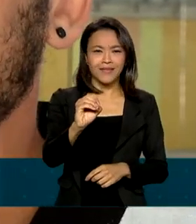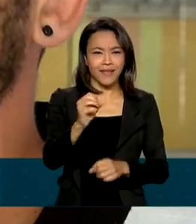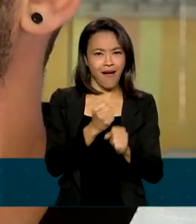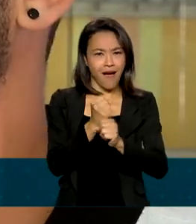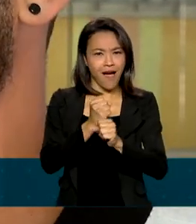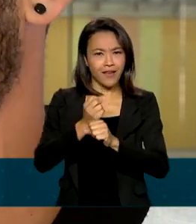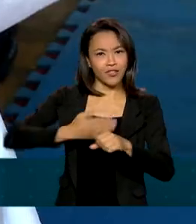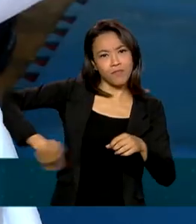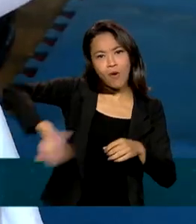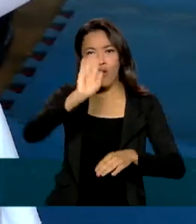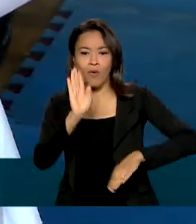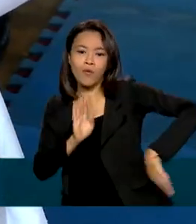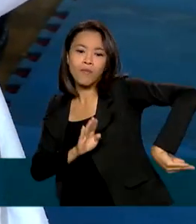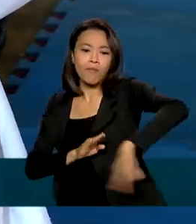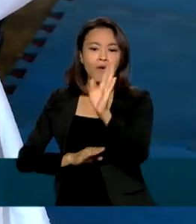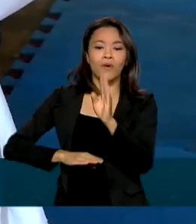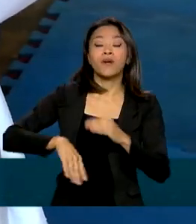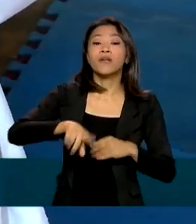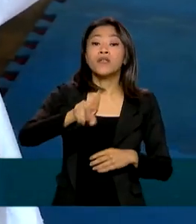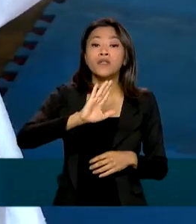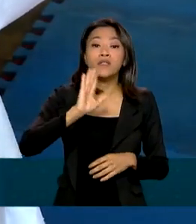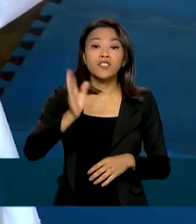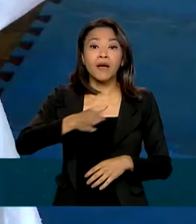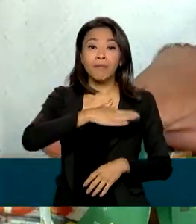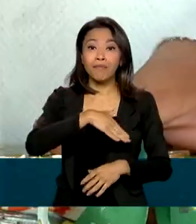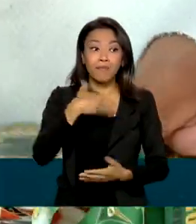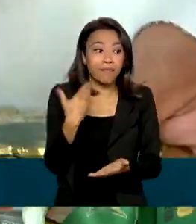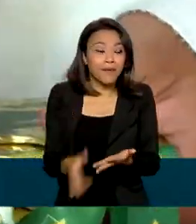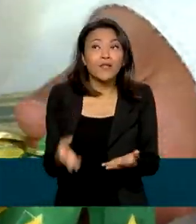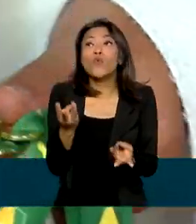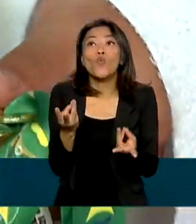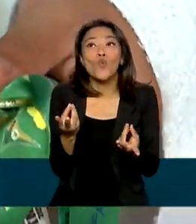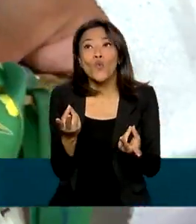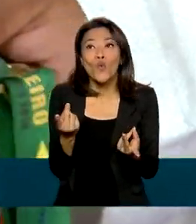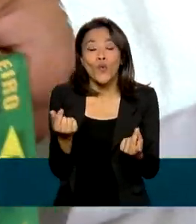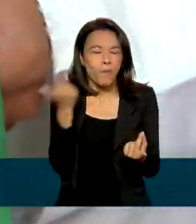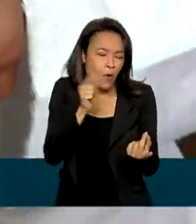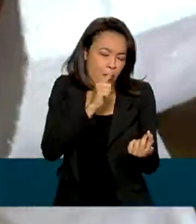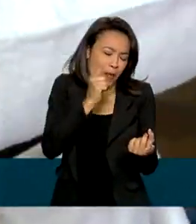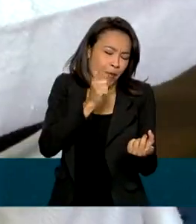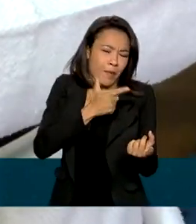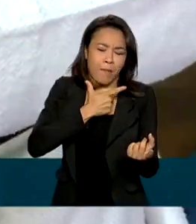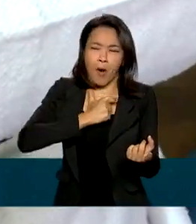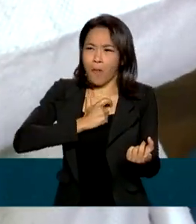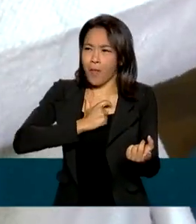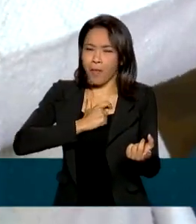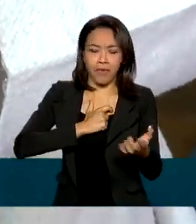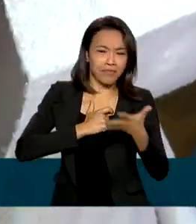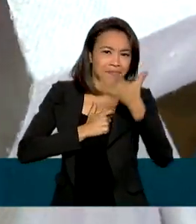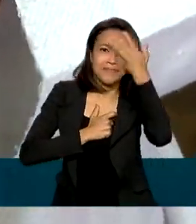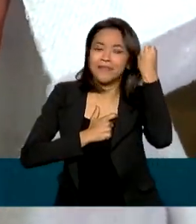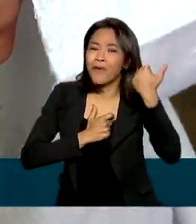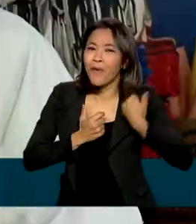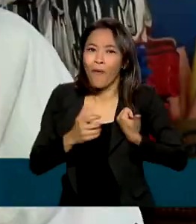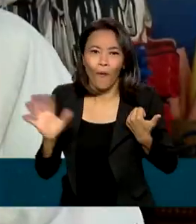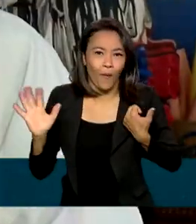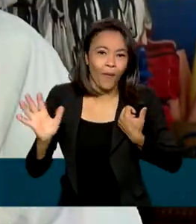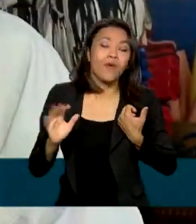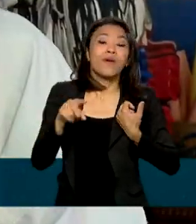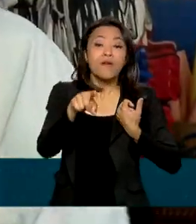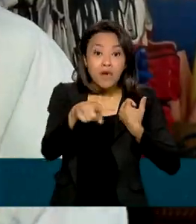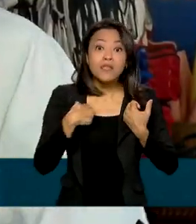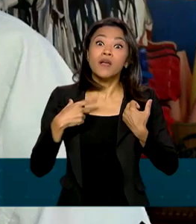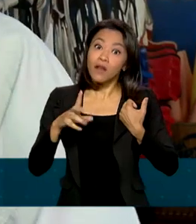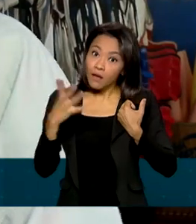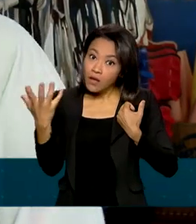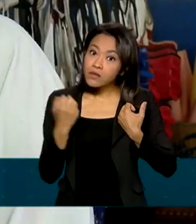Cleveson já perdeu as contas do número de campeonatos e medalhas que já conquistou. Desde 2015, ele recebe uma